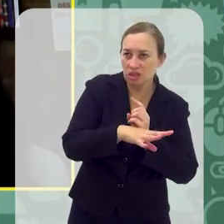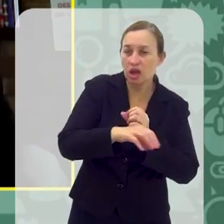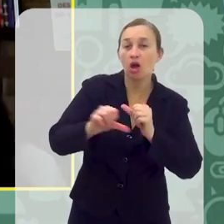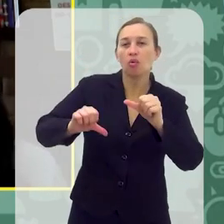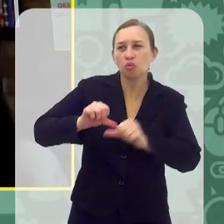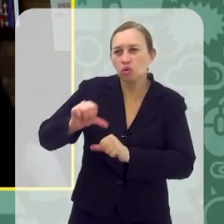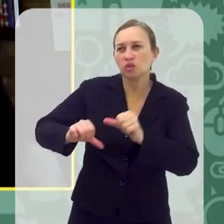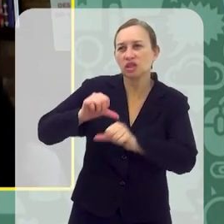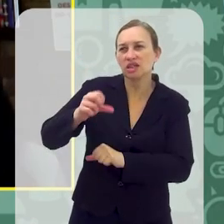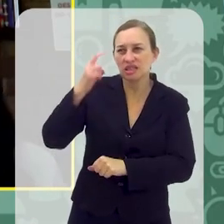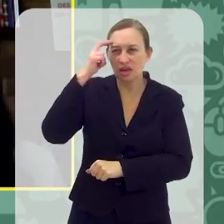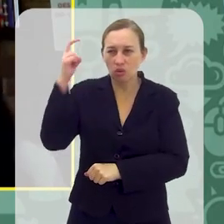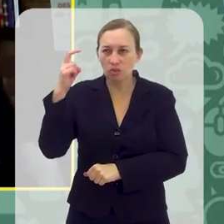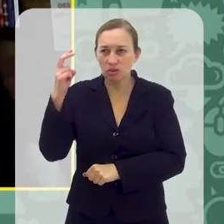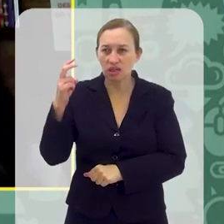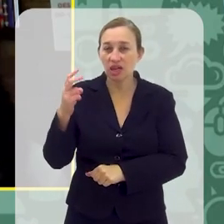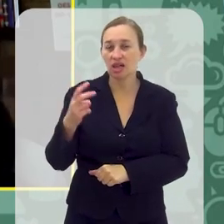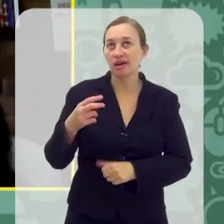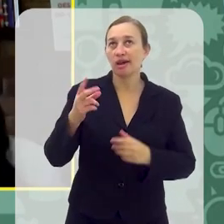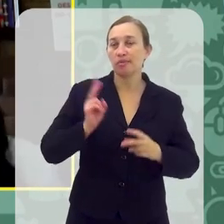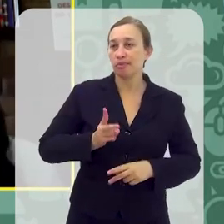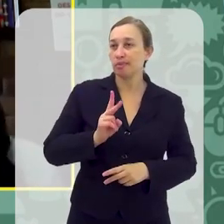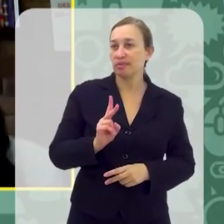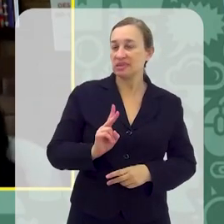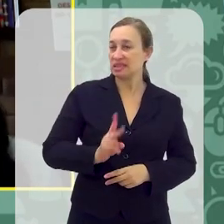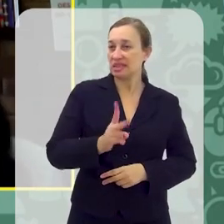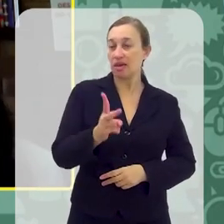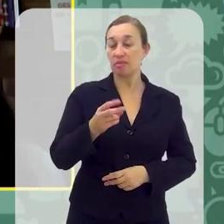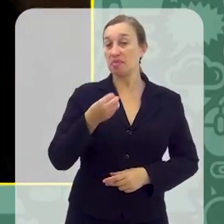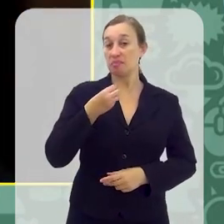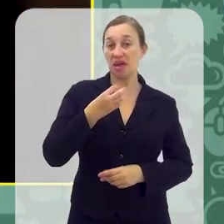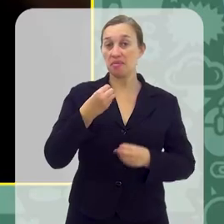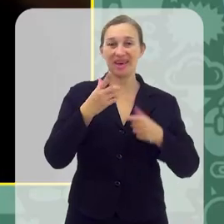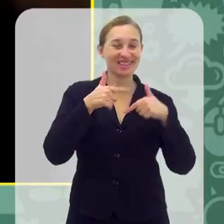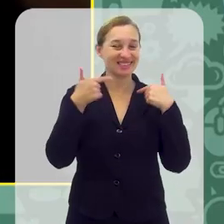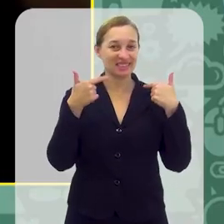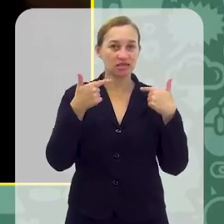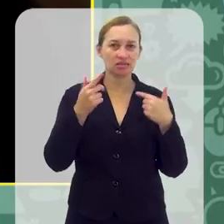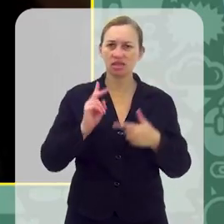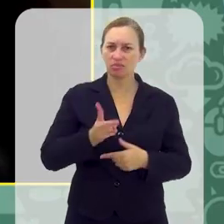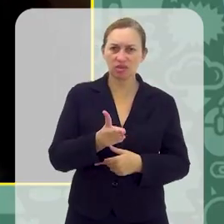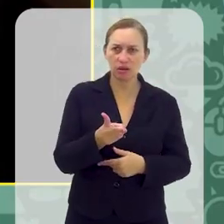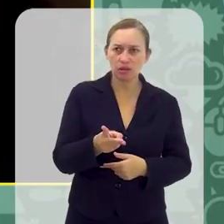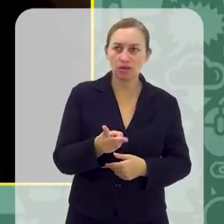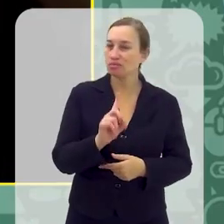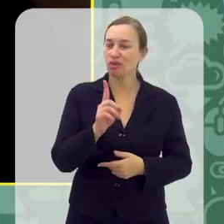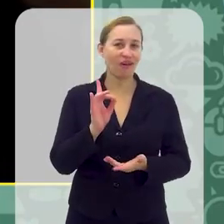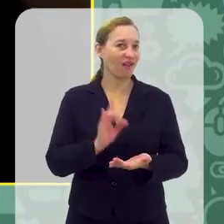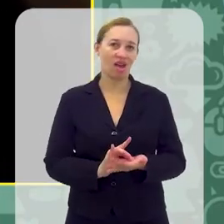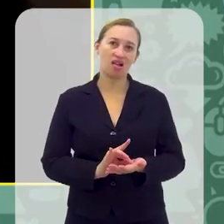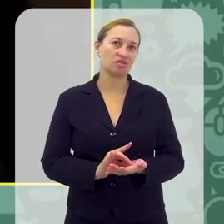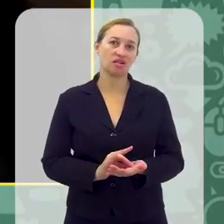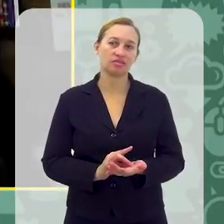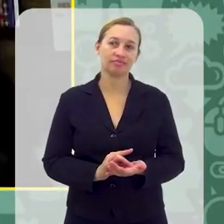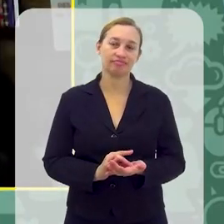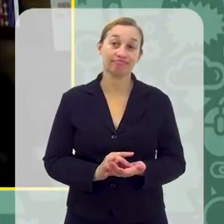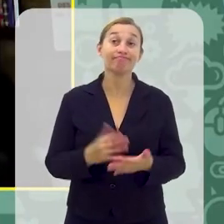né? De ir mudando essa cultura do que eu tenho que estar bem o tempo todo, de que eu tenho que estar sempre feliz, porque não é assim a realidade.